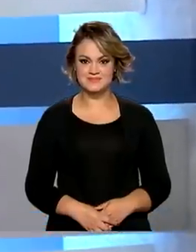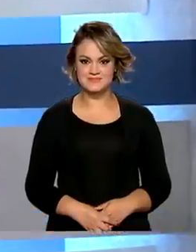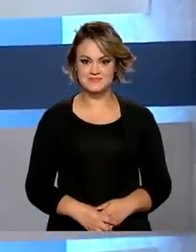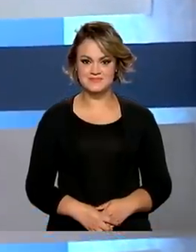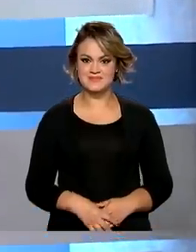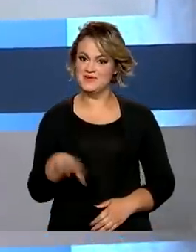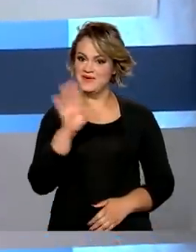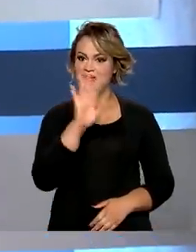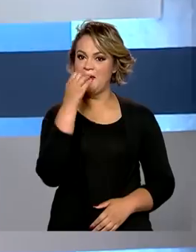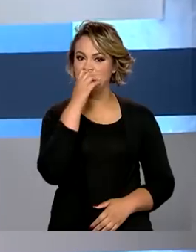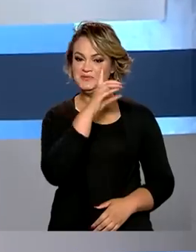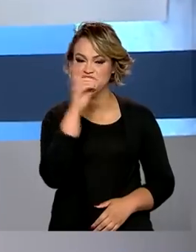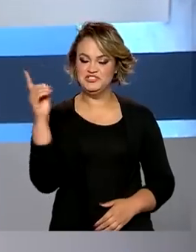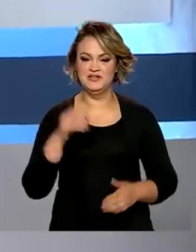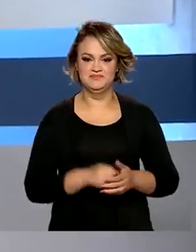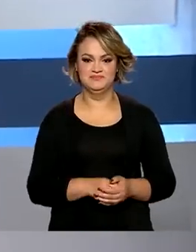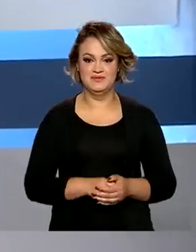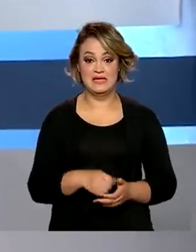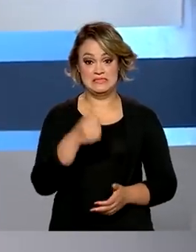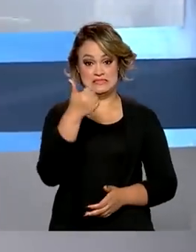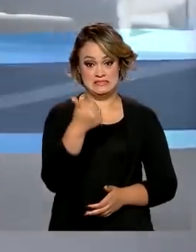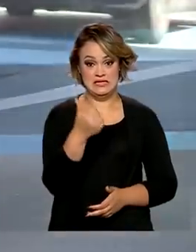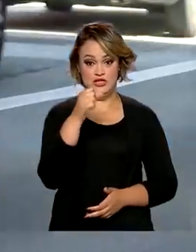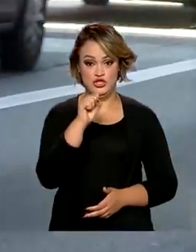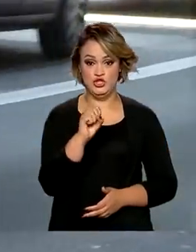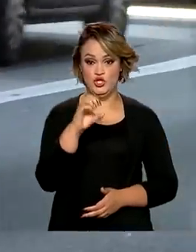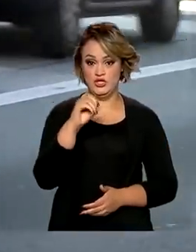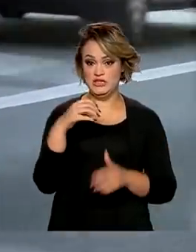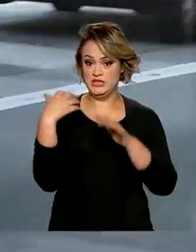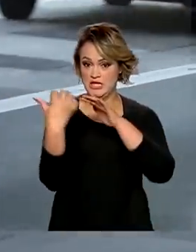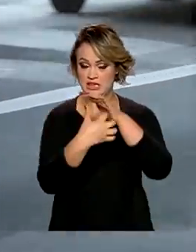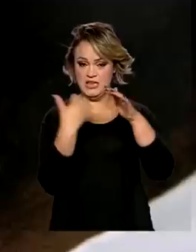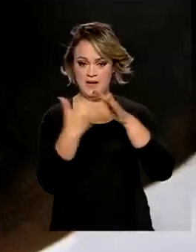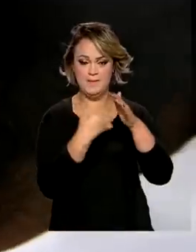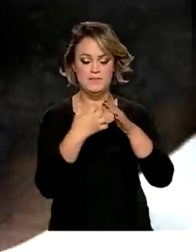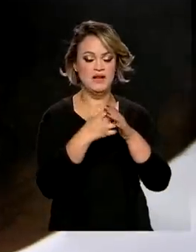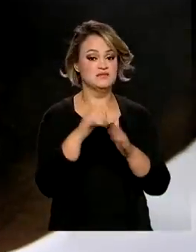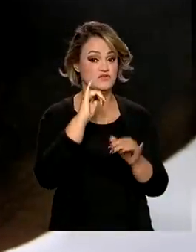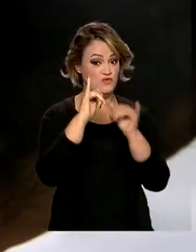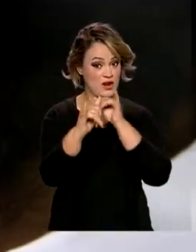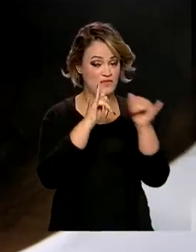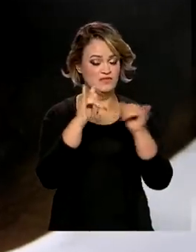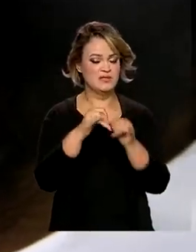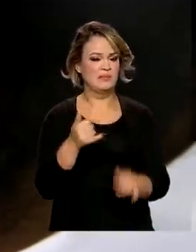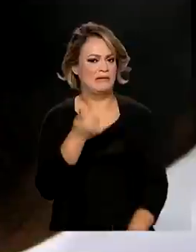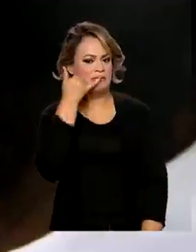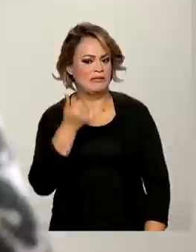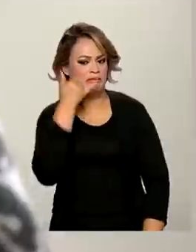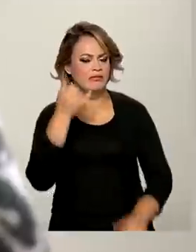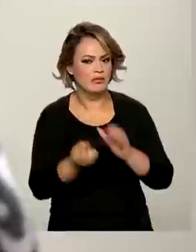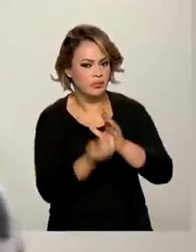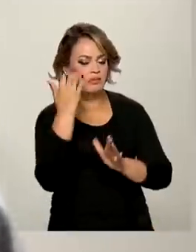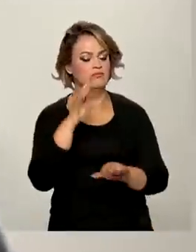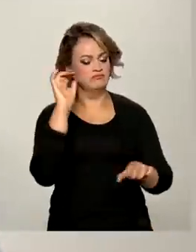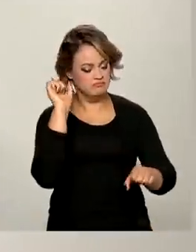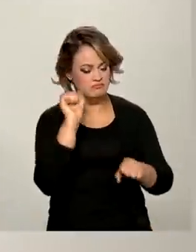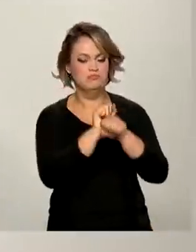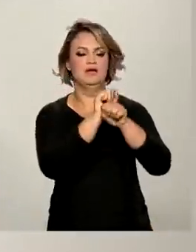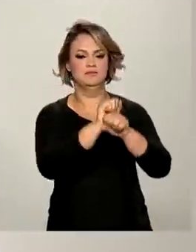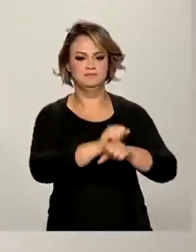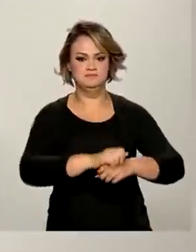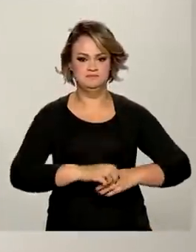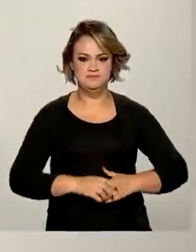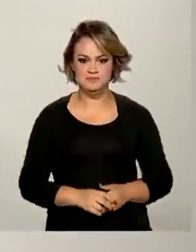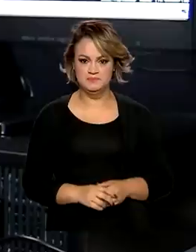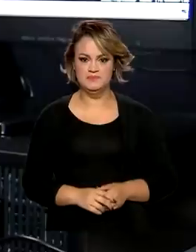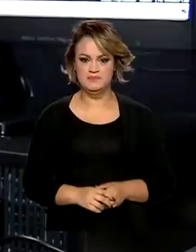Olá, bom dia. Ligações indesejadas. 180 empresas têm atividades suspensas após